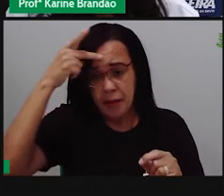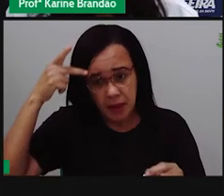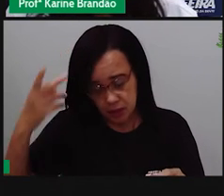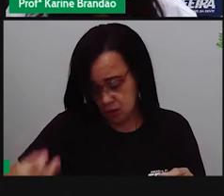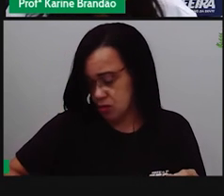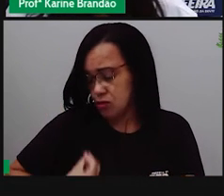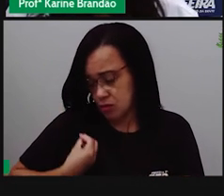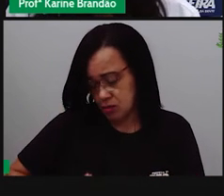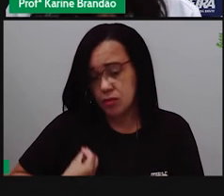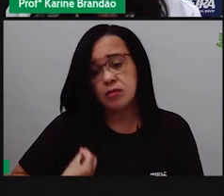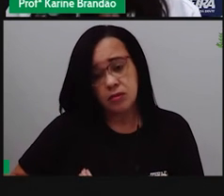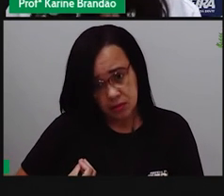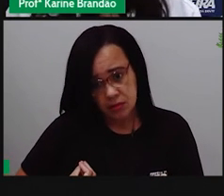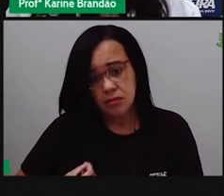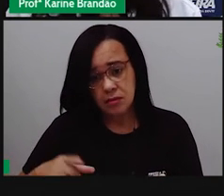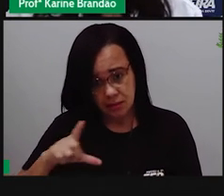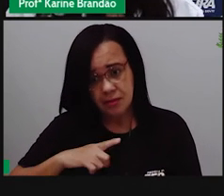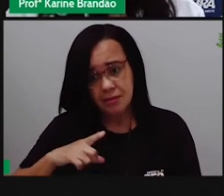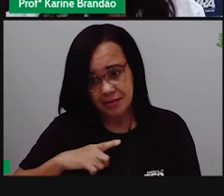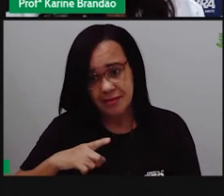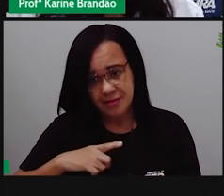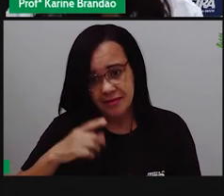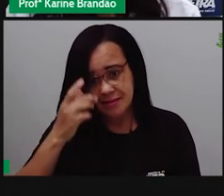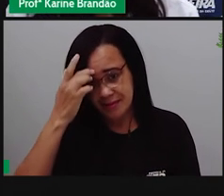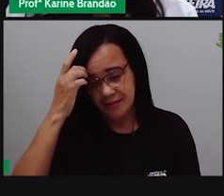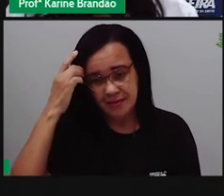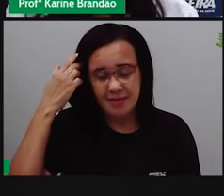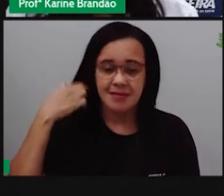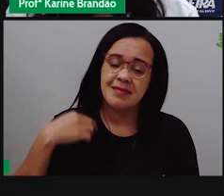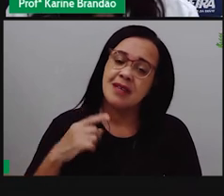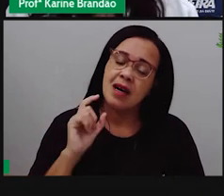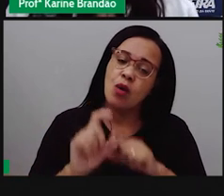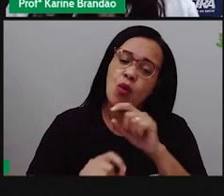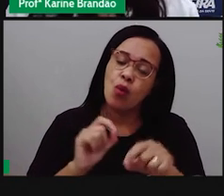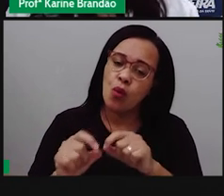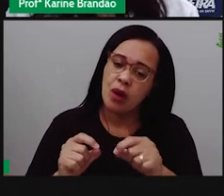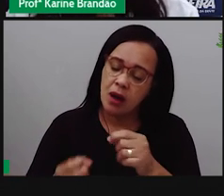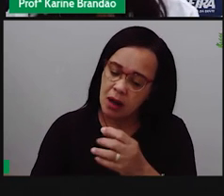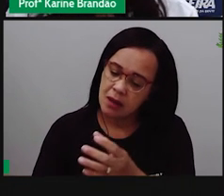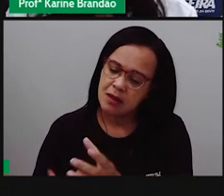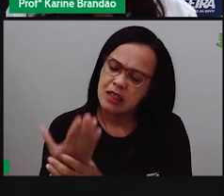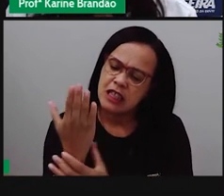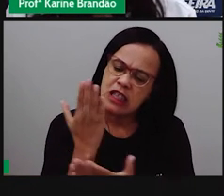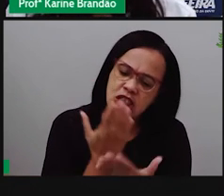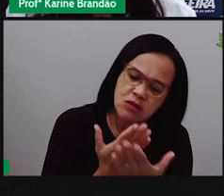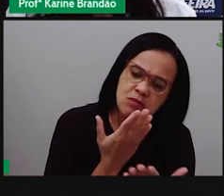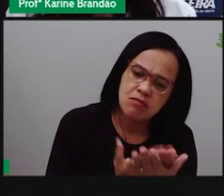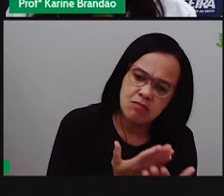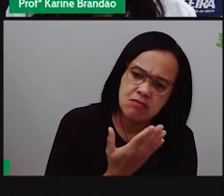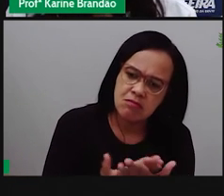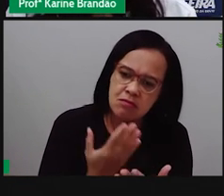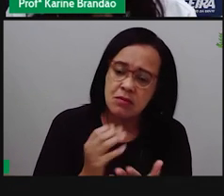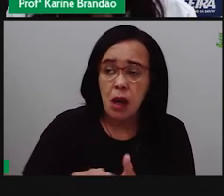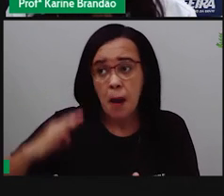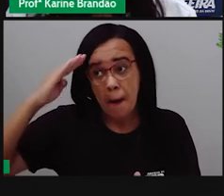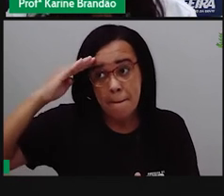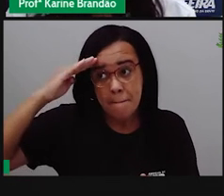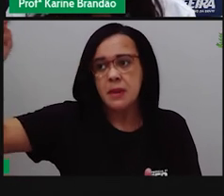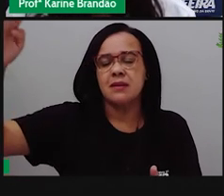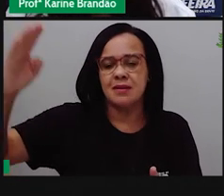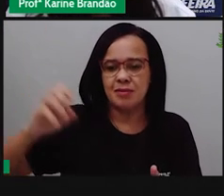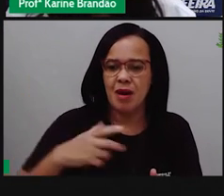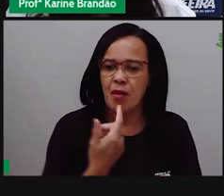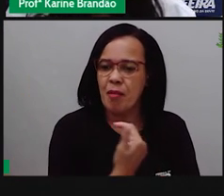de ecossistemas. Dentro, por exemplo, dos biomas brasileiros, né, os principais, Caatinga, Amazônia,